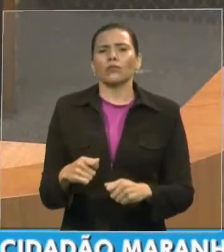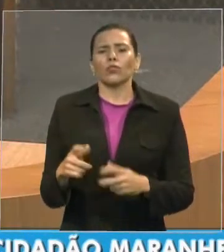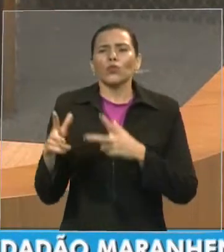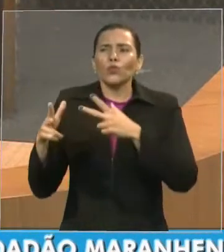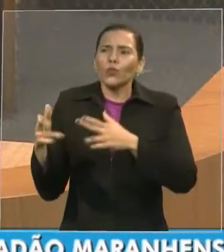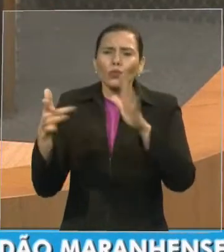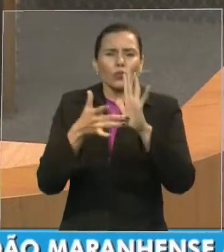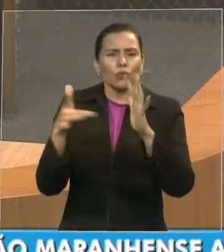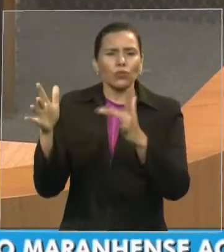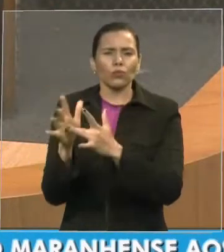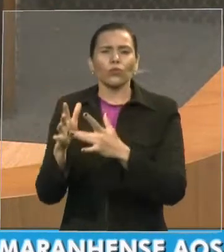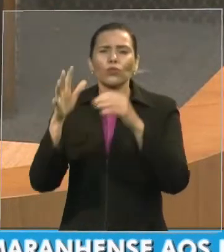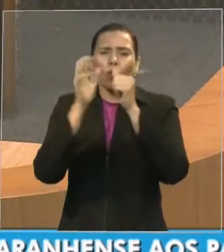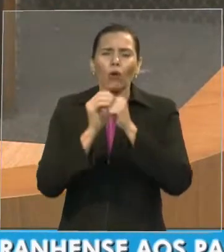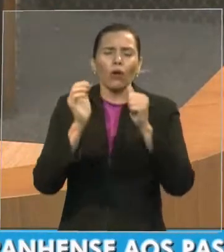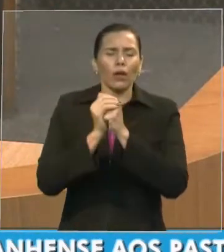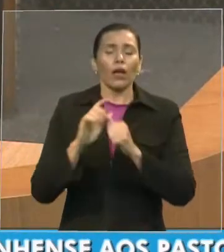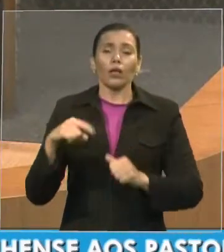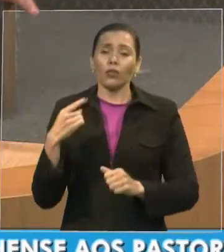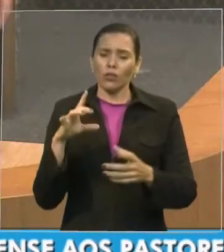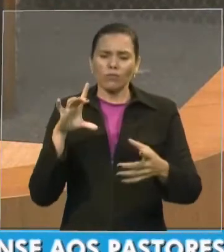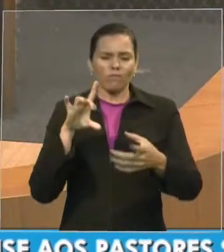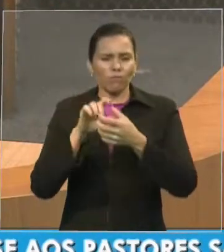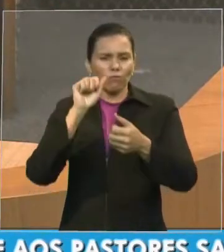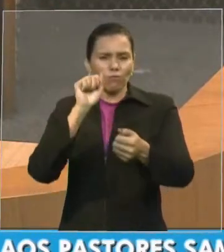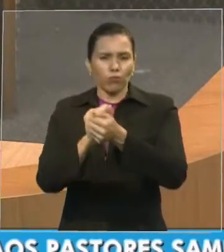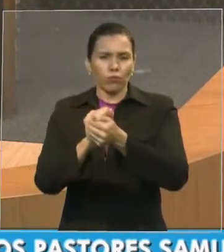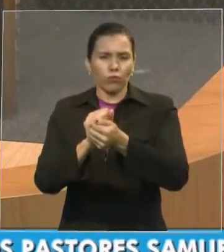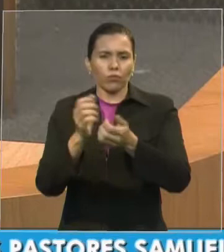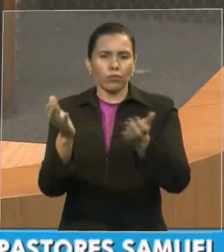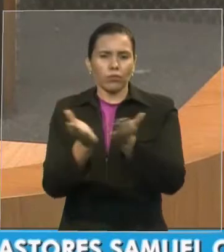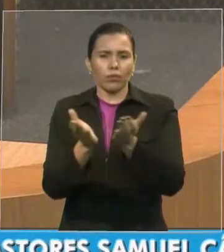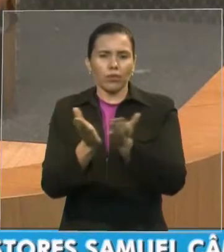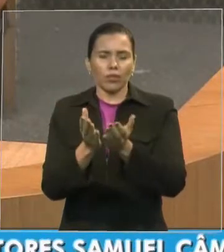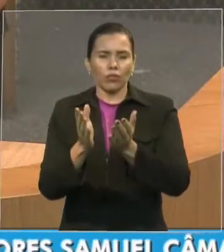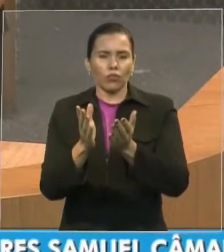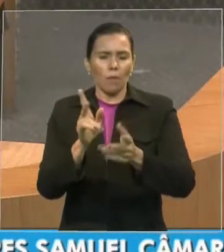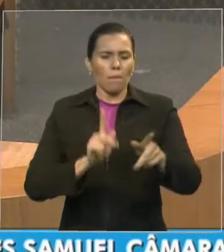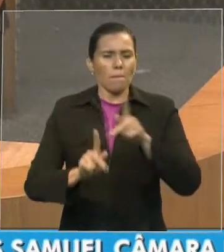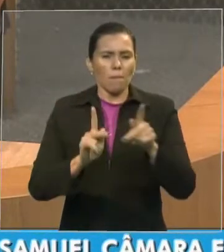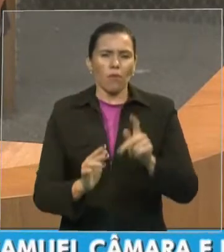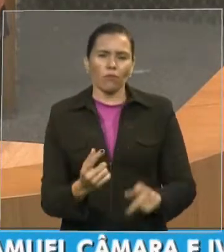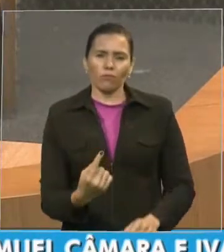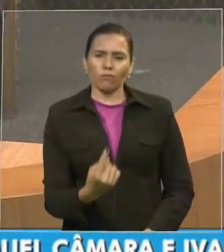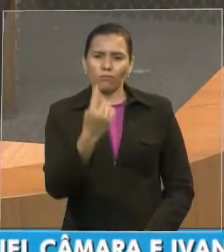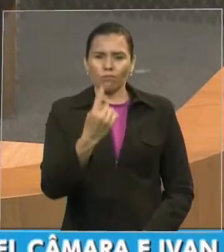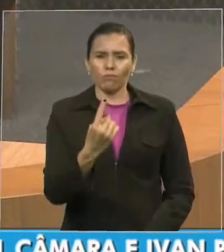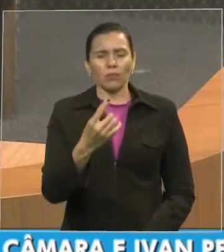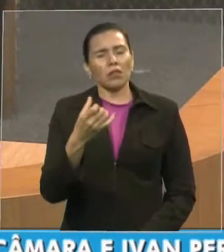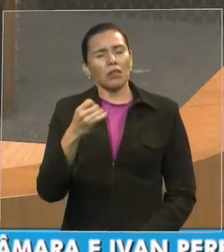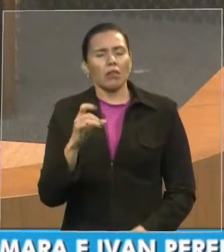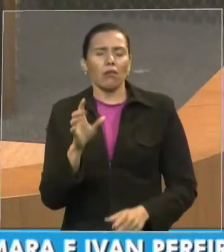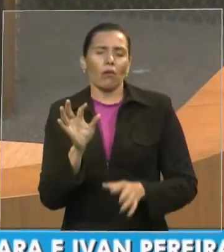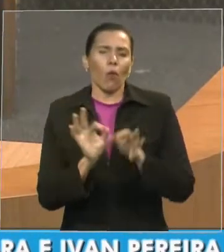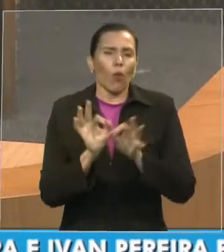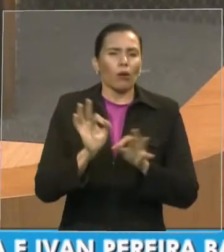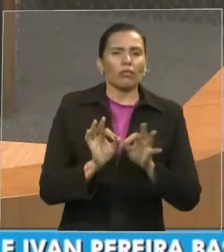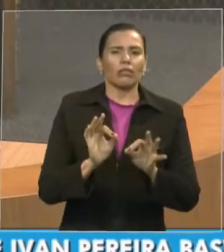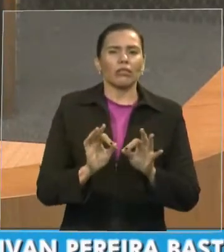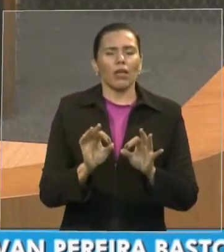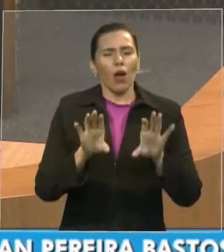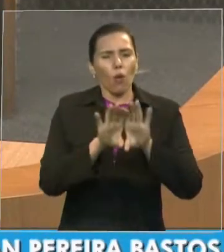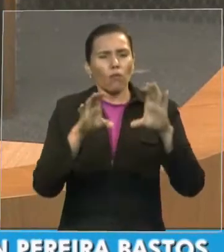ainda que a gente pense ministérios, convenções, mas isso é tudo secundário. O que realmente vale